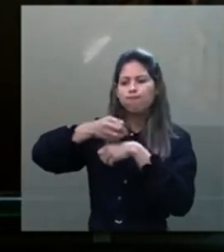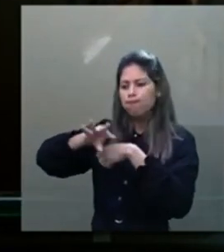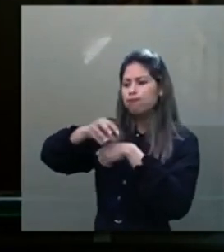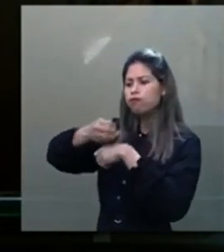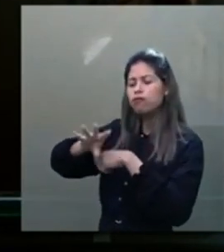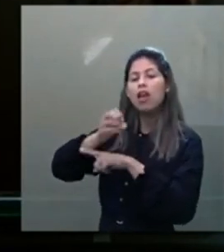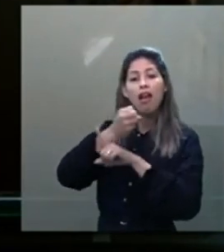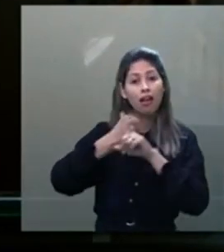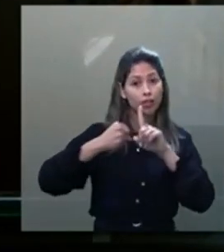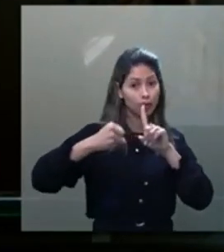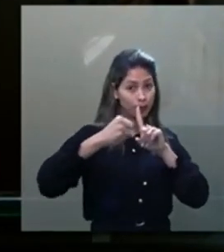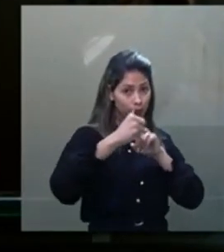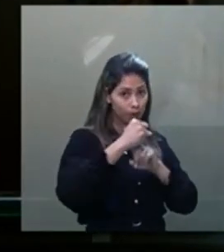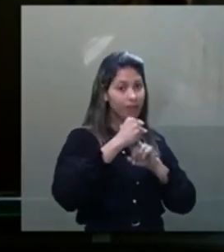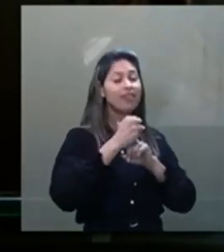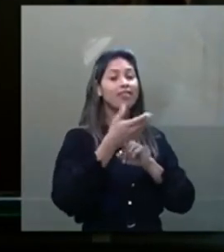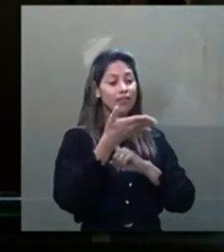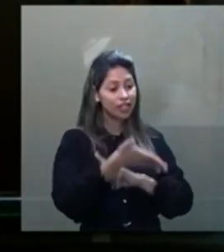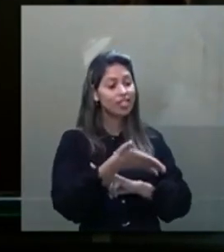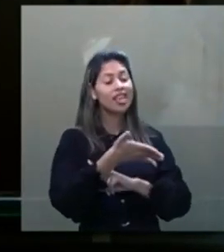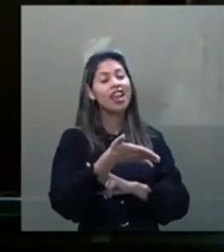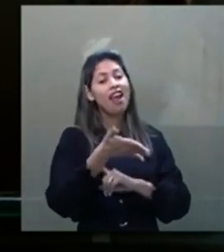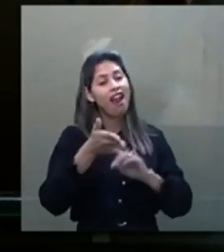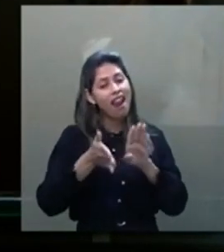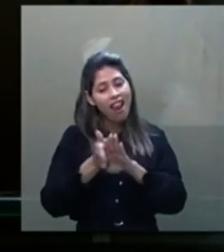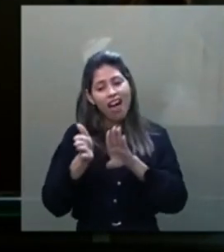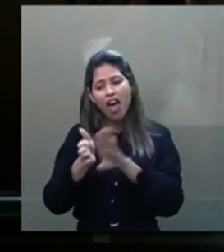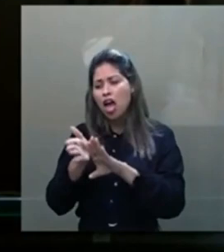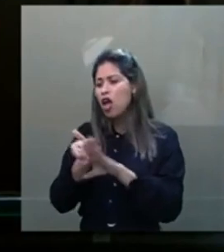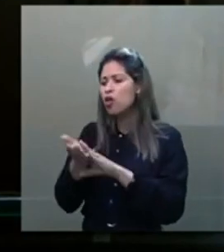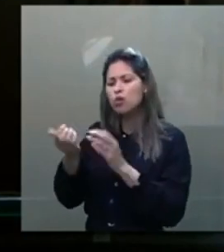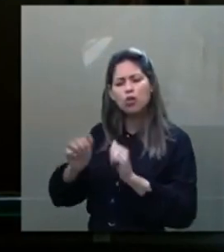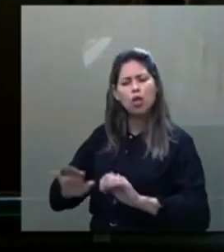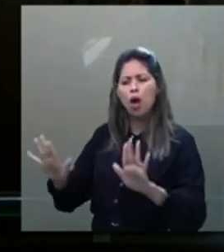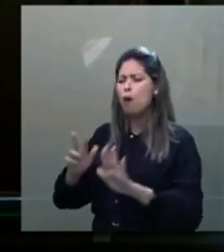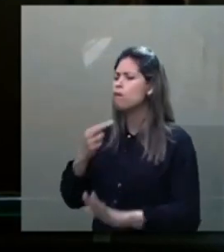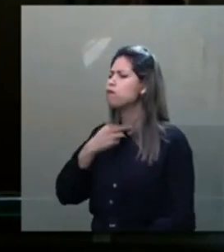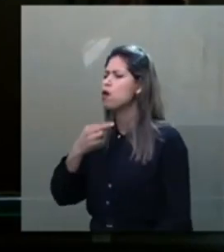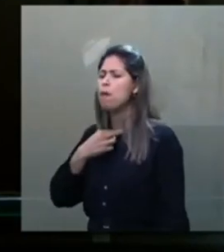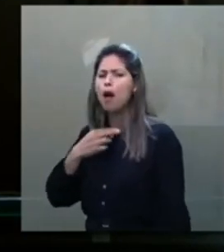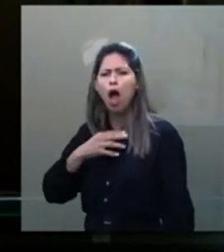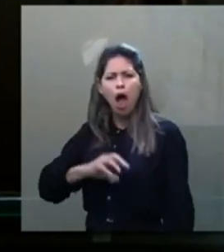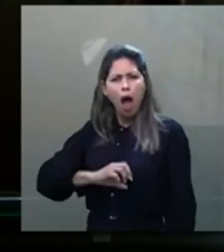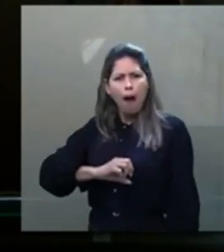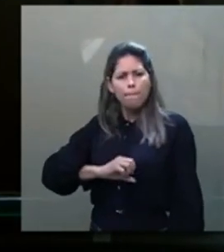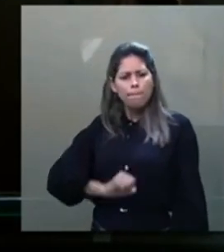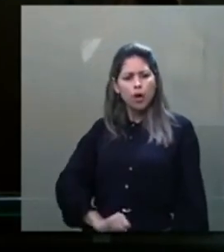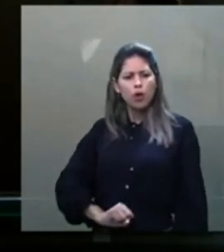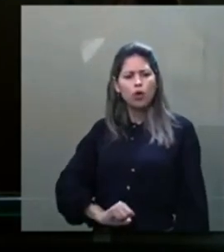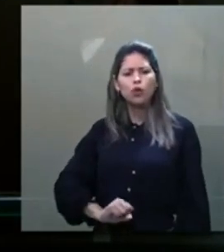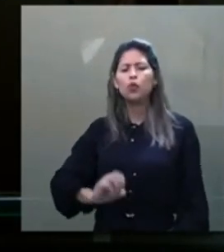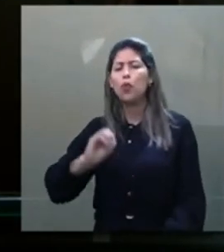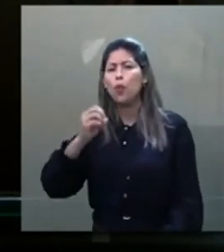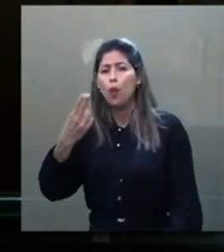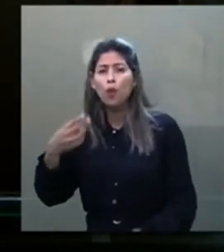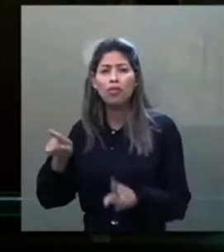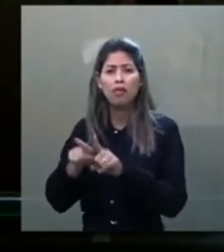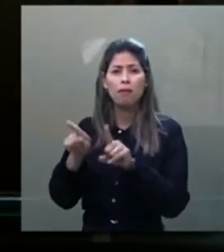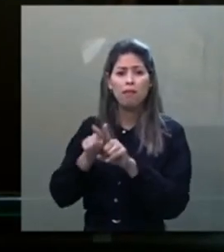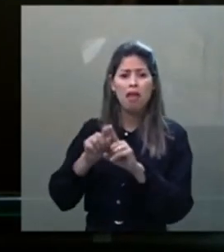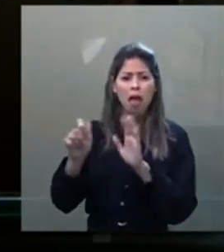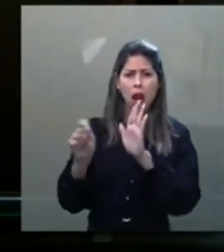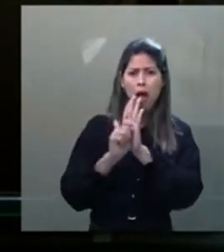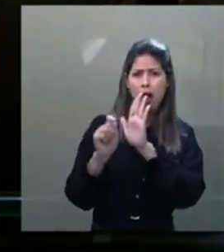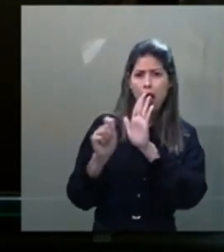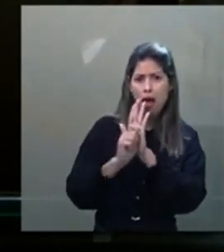legalize aborto, para que não se legalize a droga da maconha, para que não se legalize a jogatina,